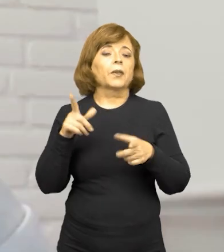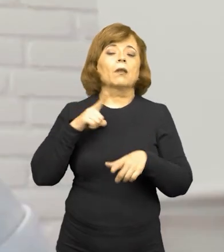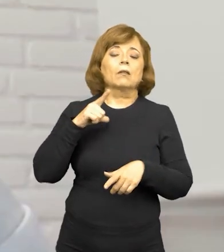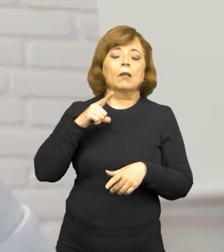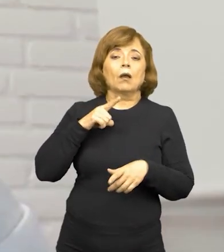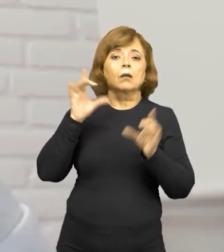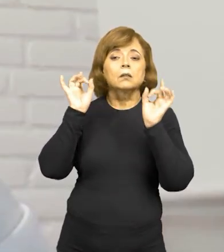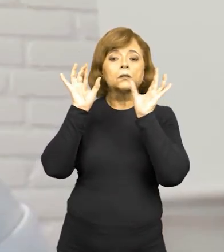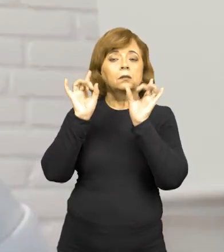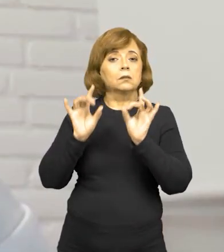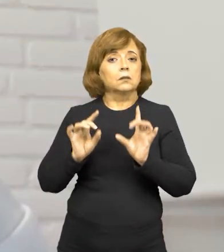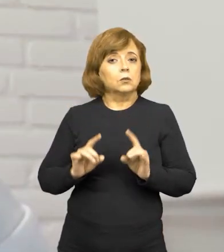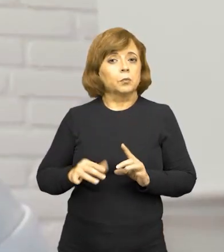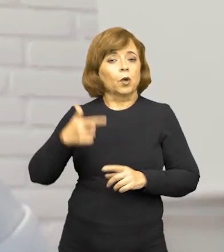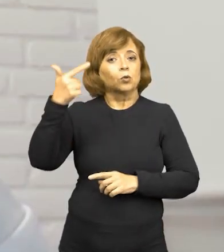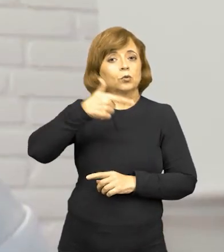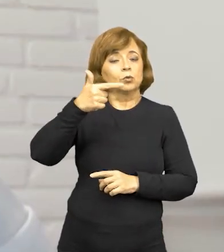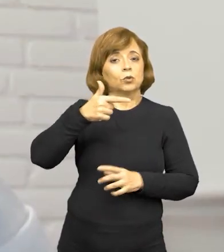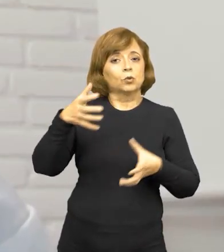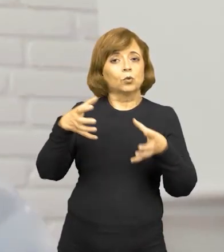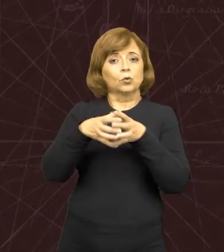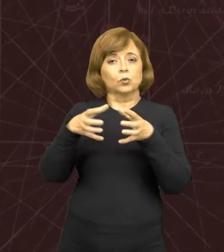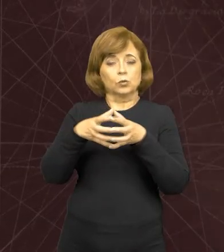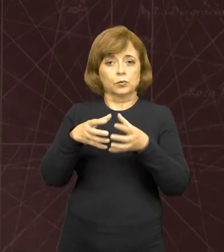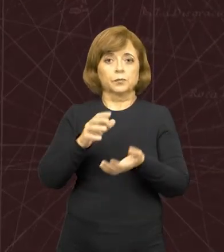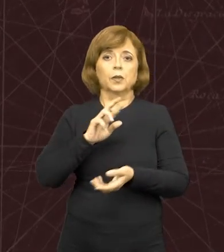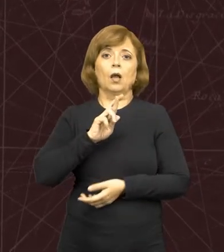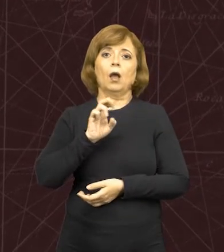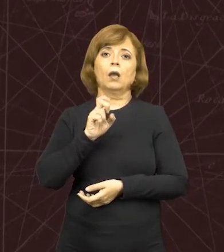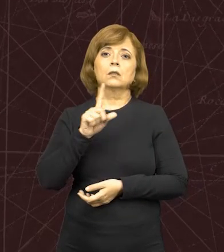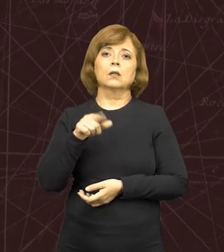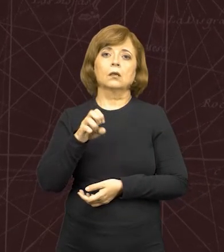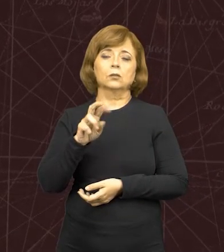atuando, em especial a segunda tutela coletiva de resente. E